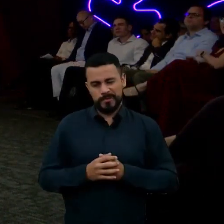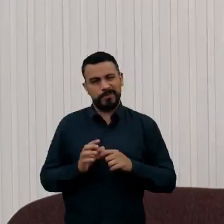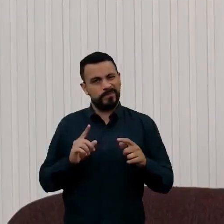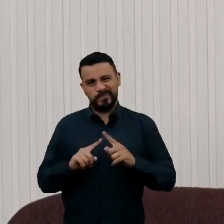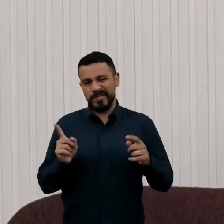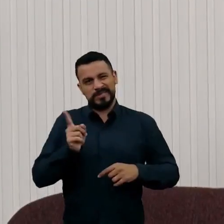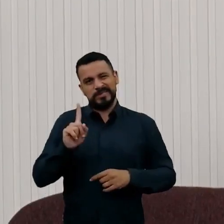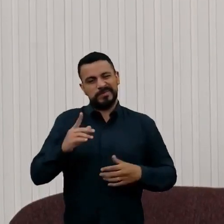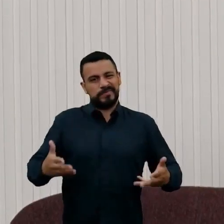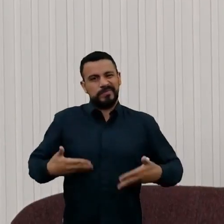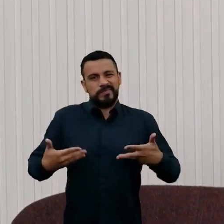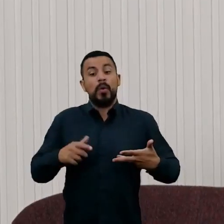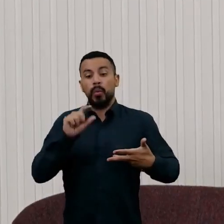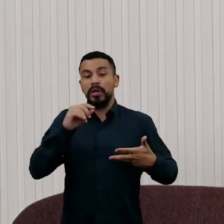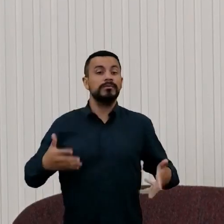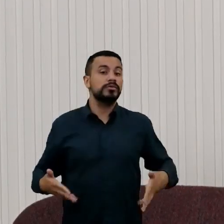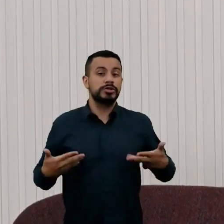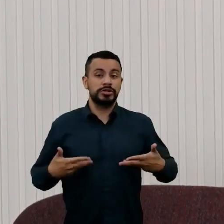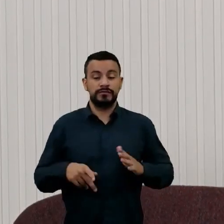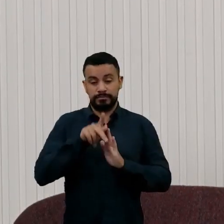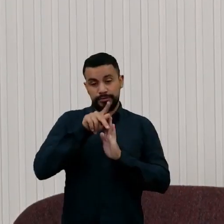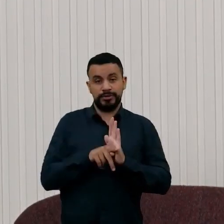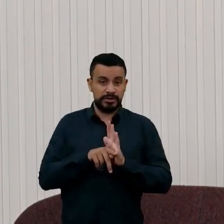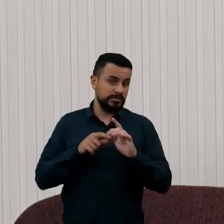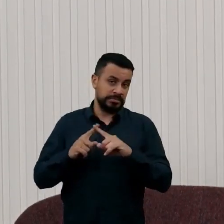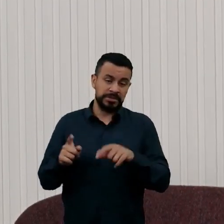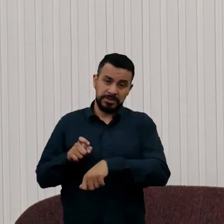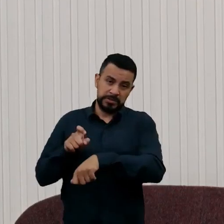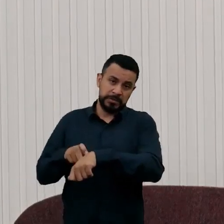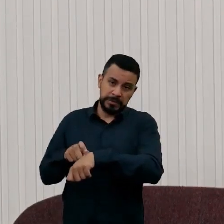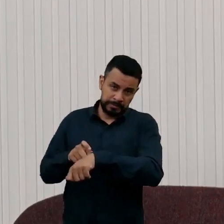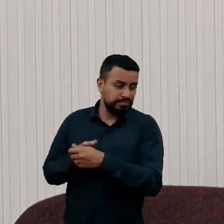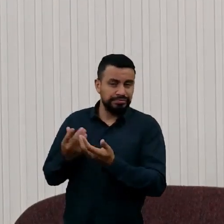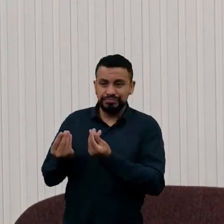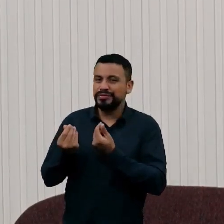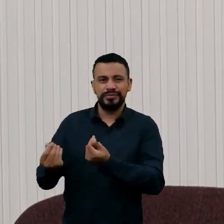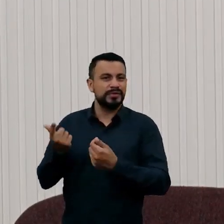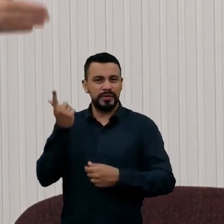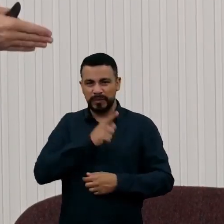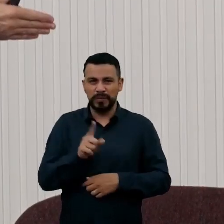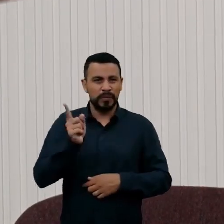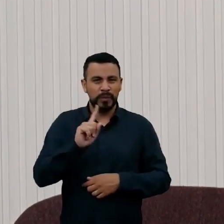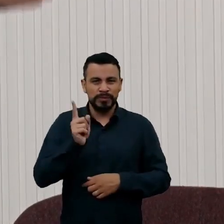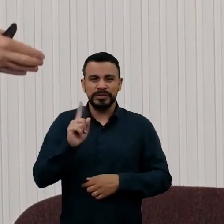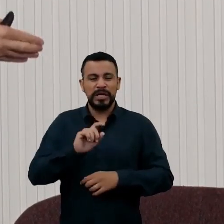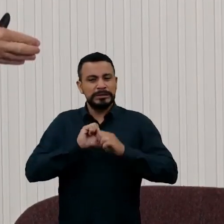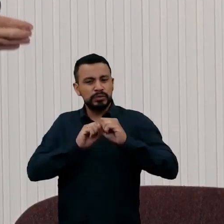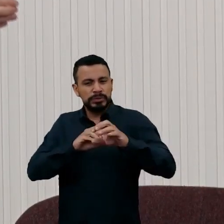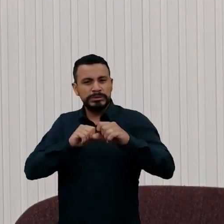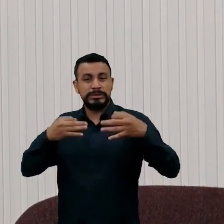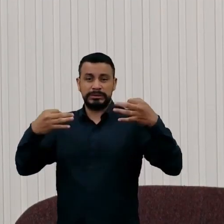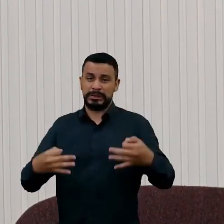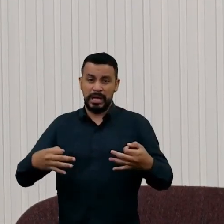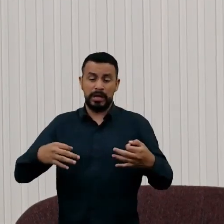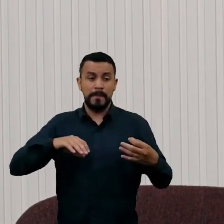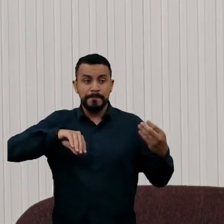motiva os projetos, mas o tempo é ineficiente e não é... não converge para a solução adequada. Essa mistura de tudo isso,